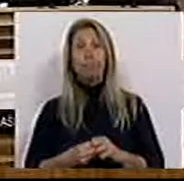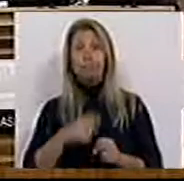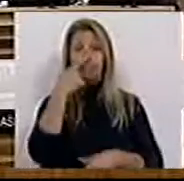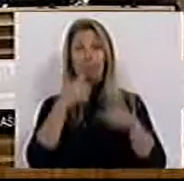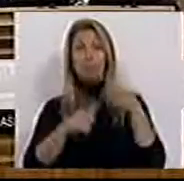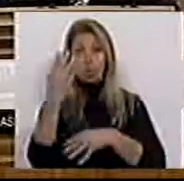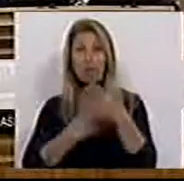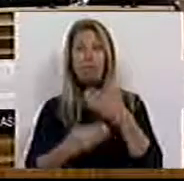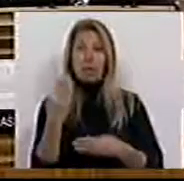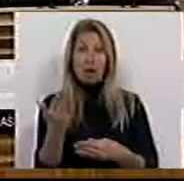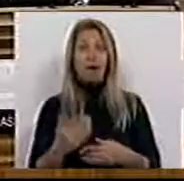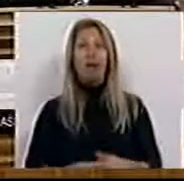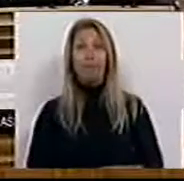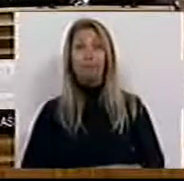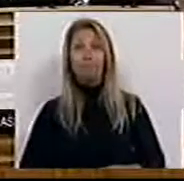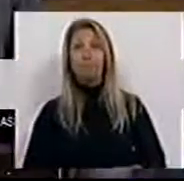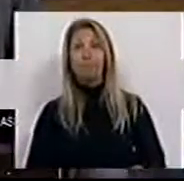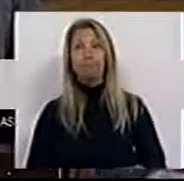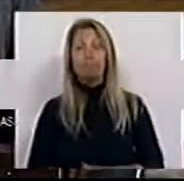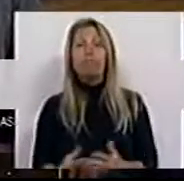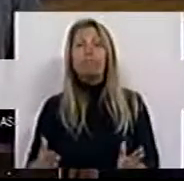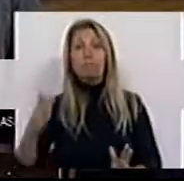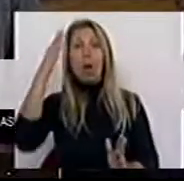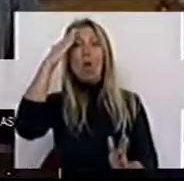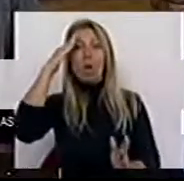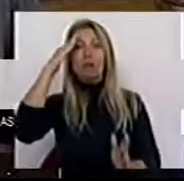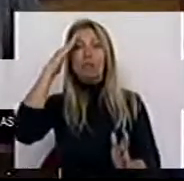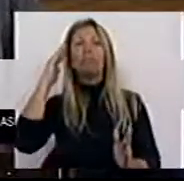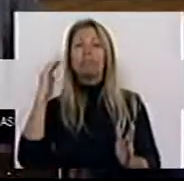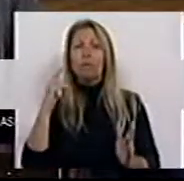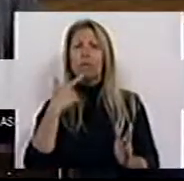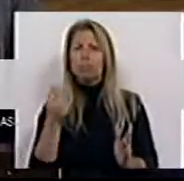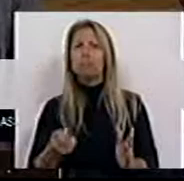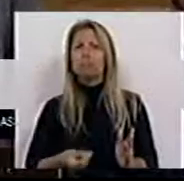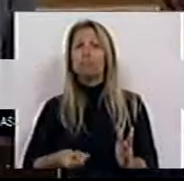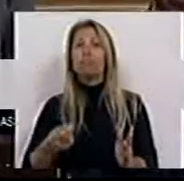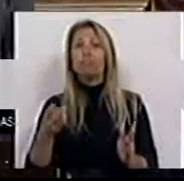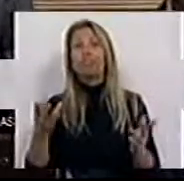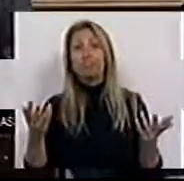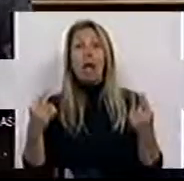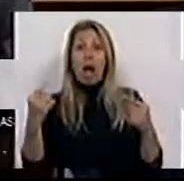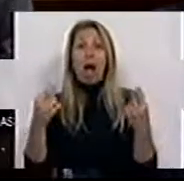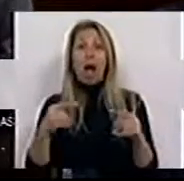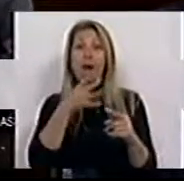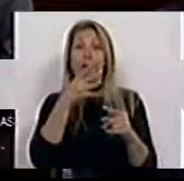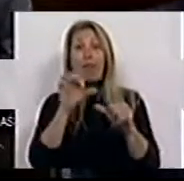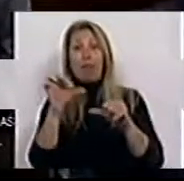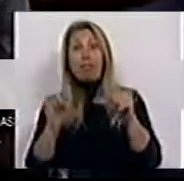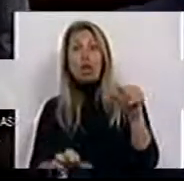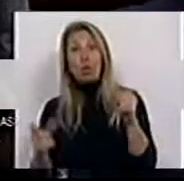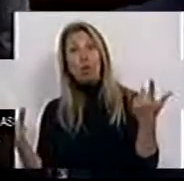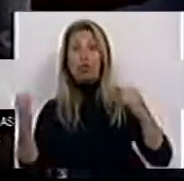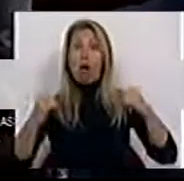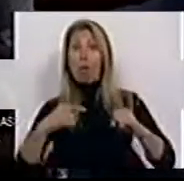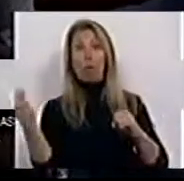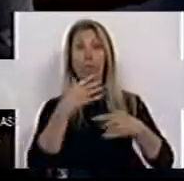pessoas com deficiência, eu creio que é alvo muitas vezes de discursos consensuais feitos neste Parlamento